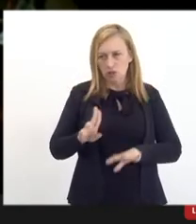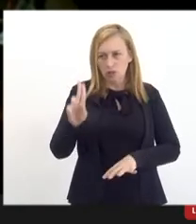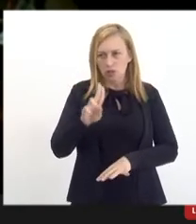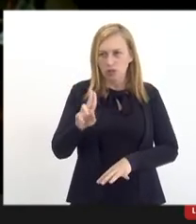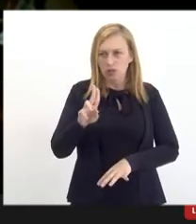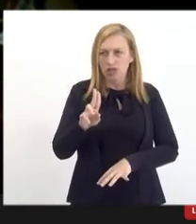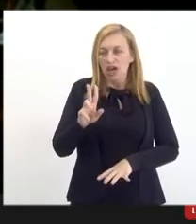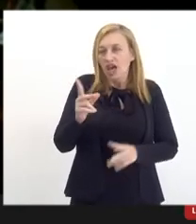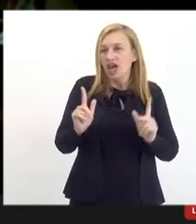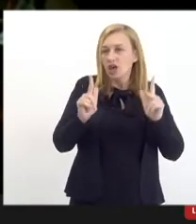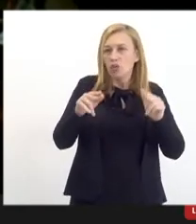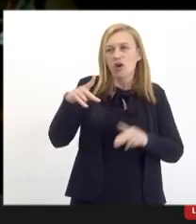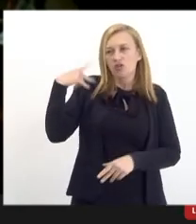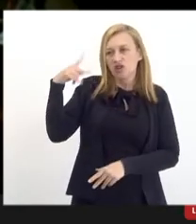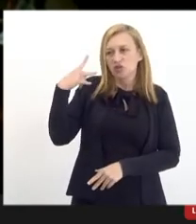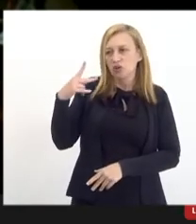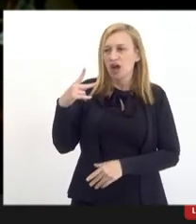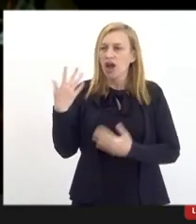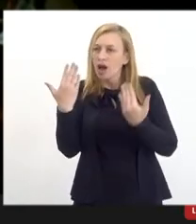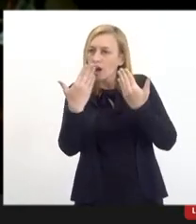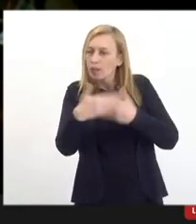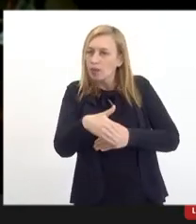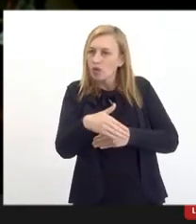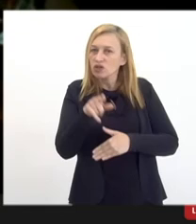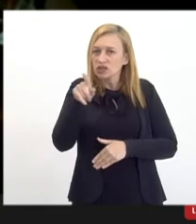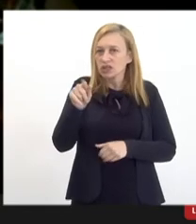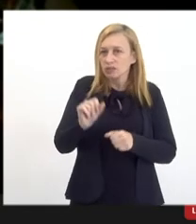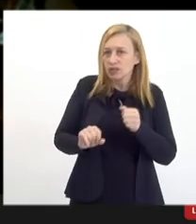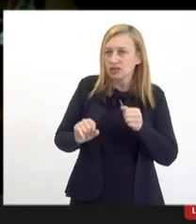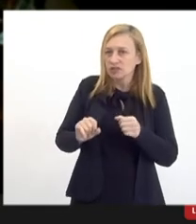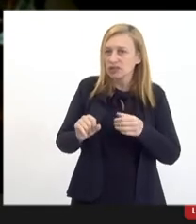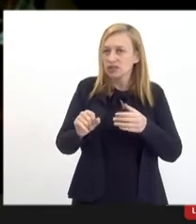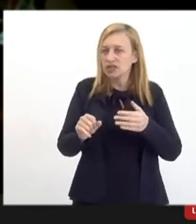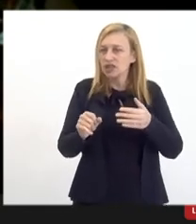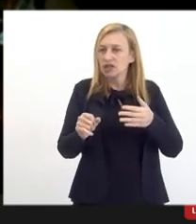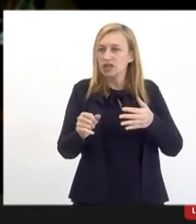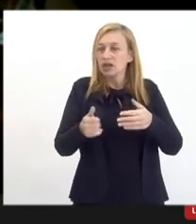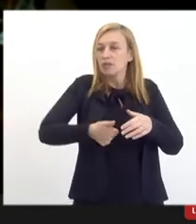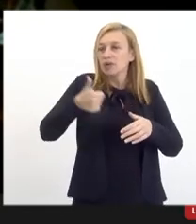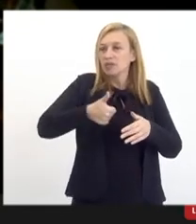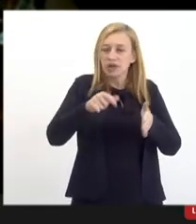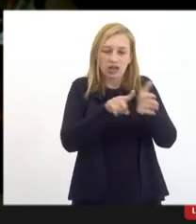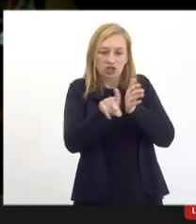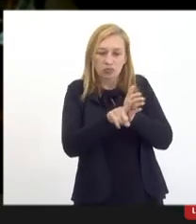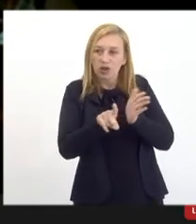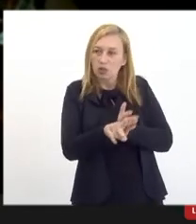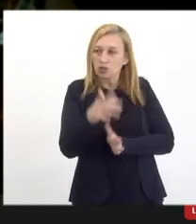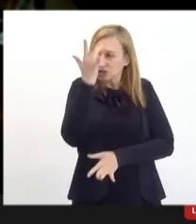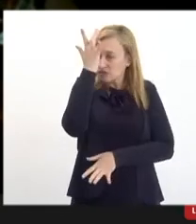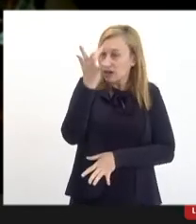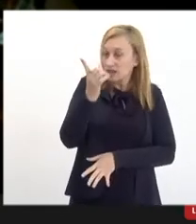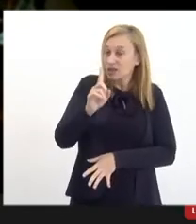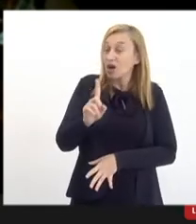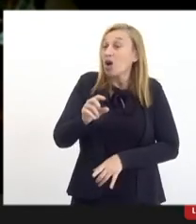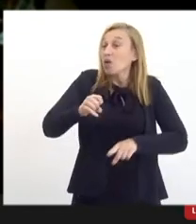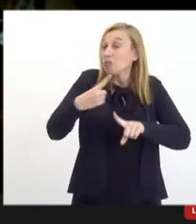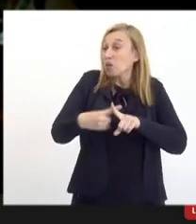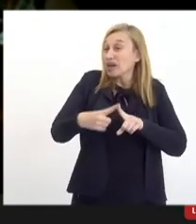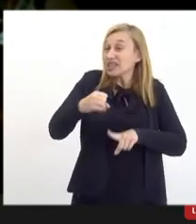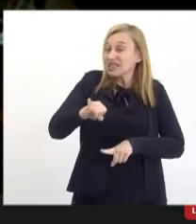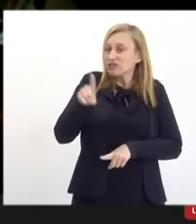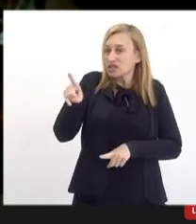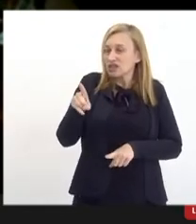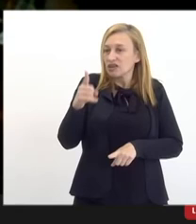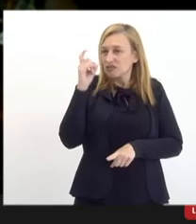do vestibular. Na prova do vestibular você tem que fazer as questões fáceis primeiro, porque se fizer as difíceis acaba o tempo